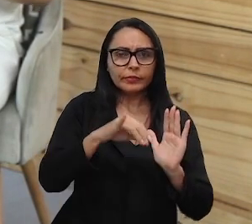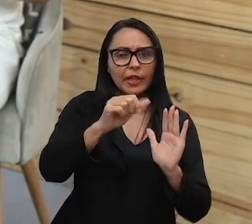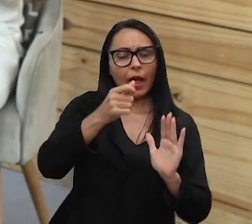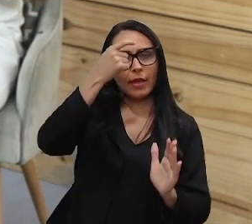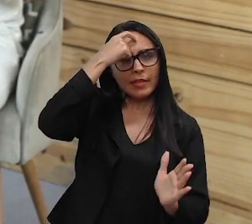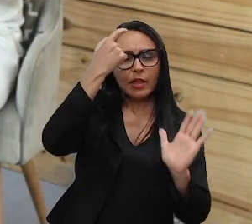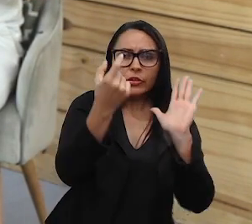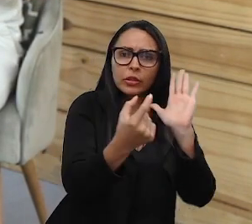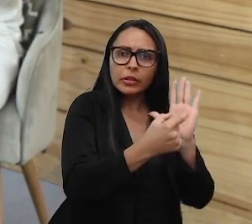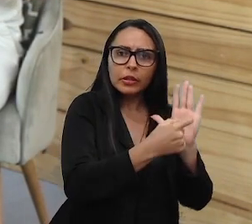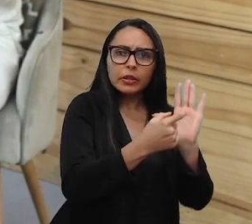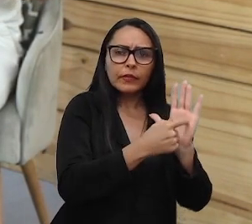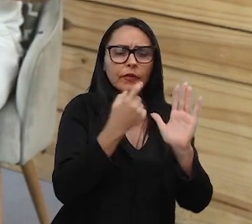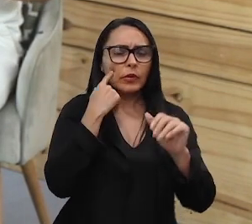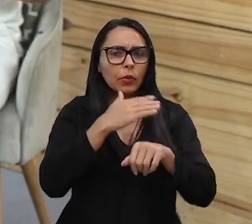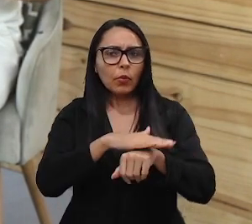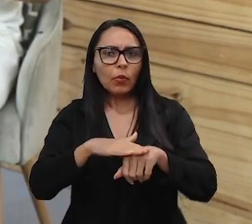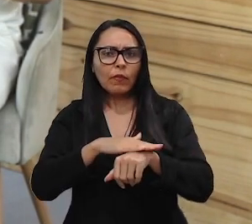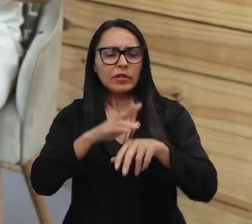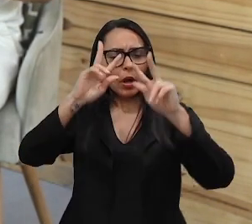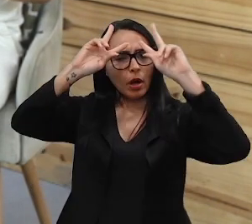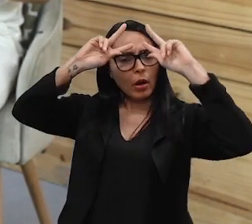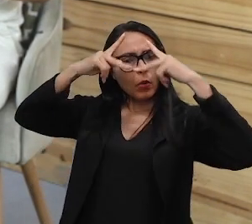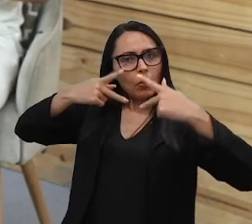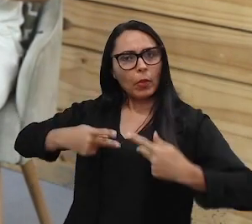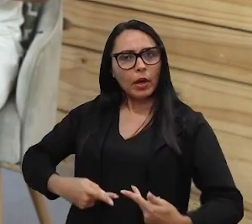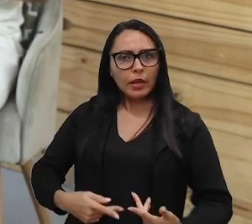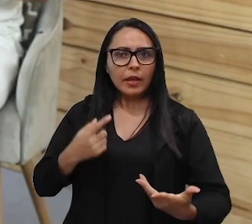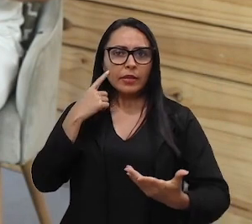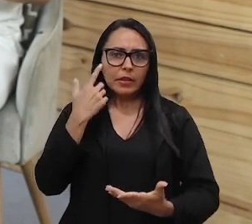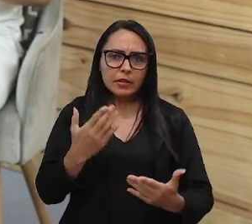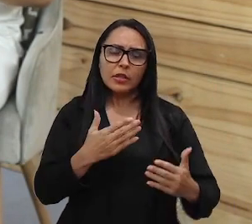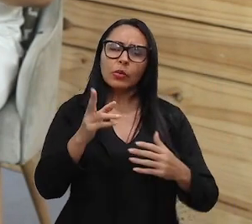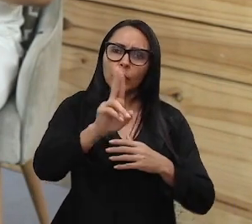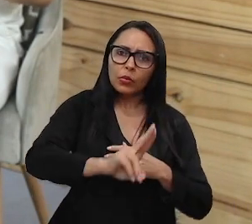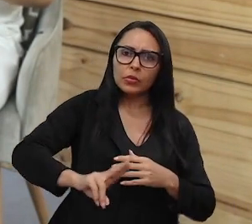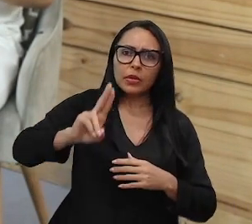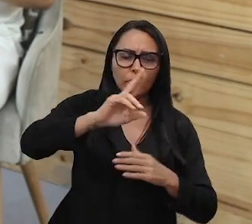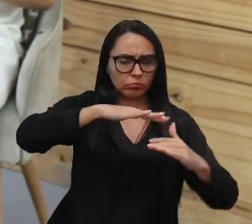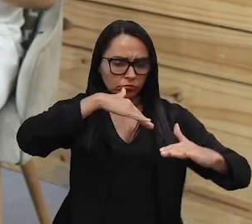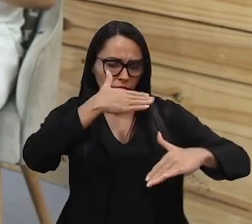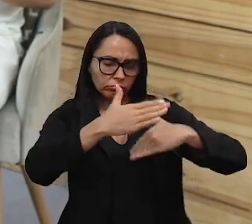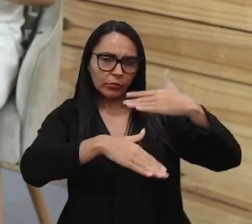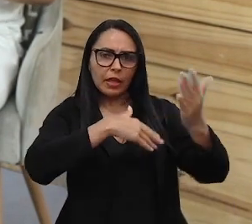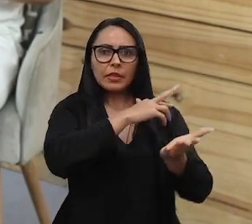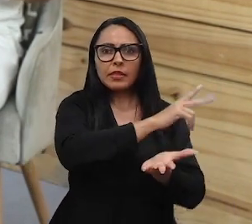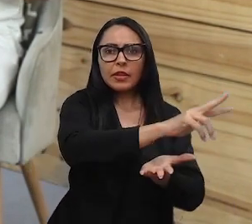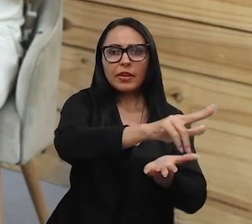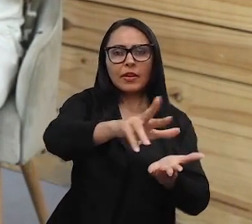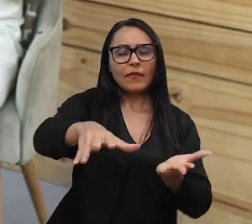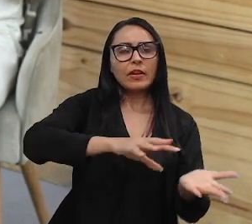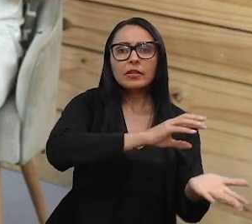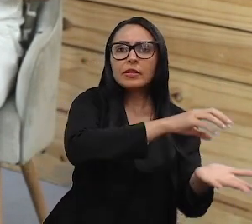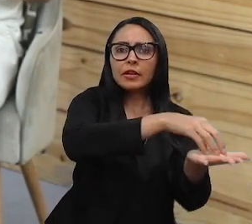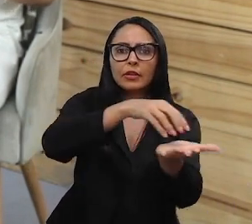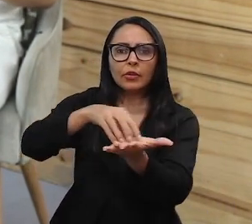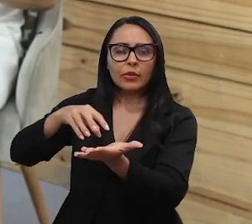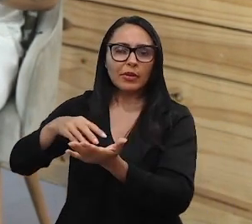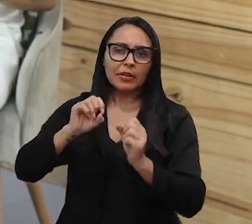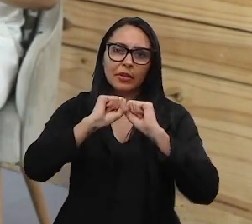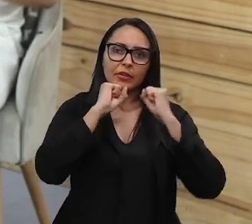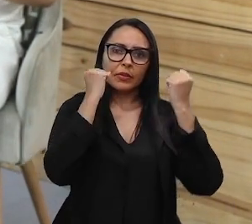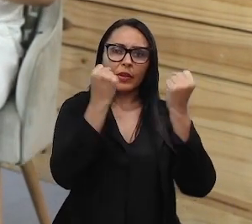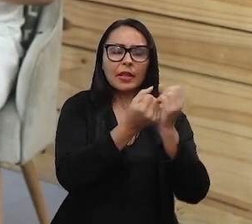que simulam conversas humanas e têm sido cada vez mais utilizados em diversos setores da sociedade, inclusive na